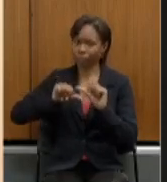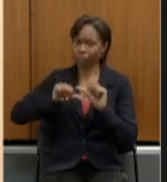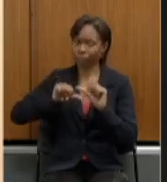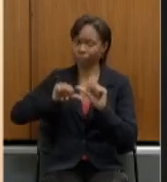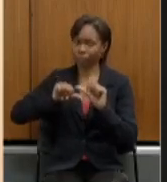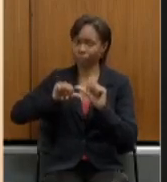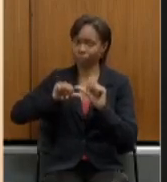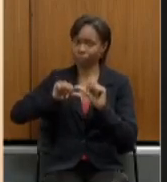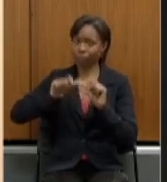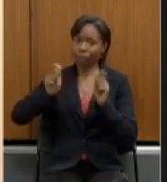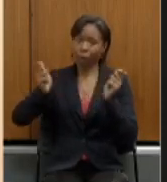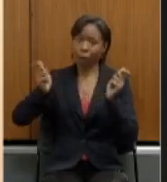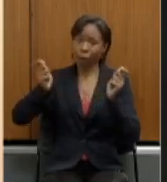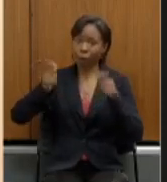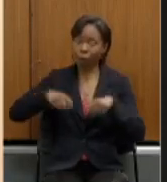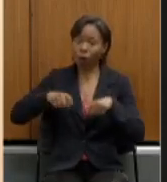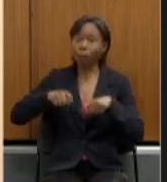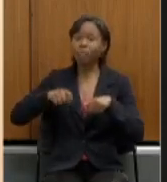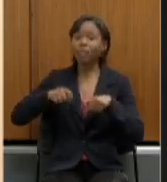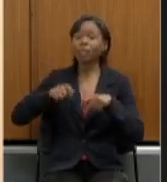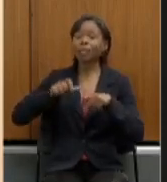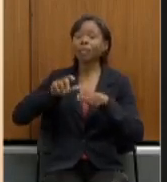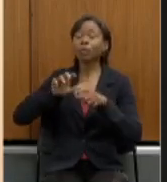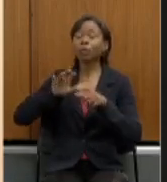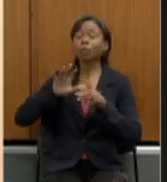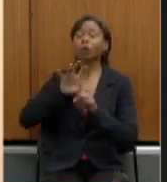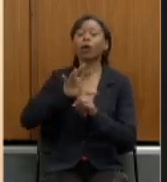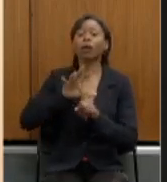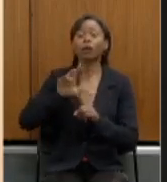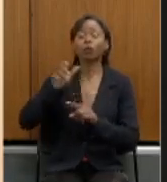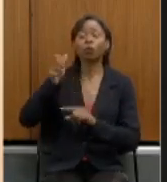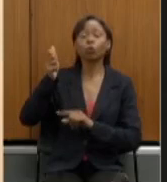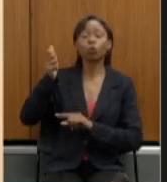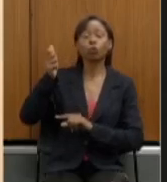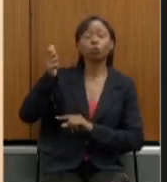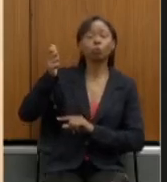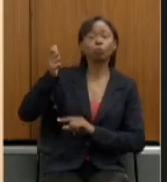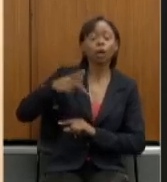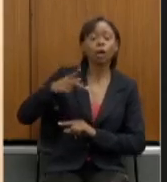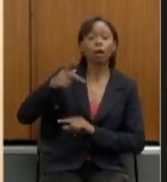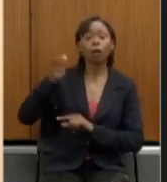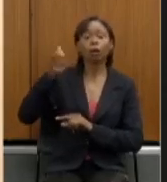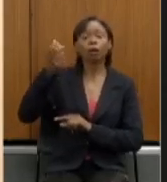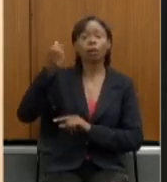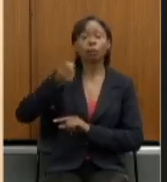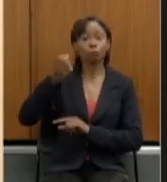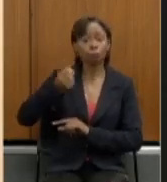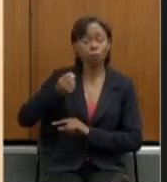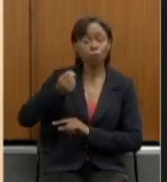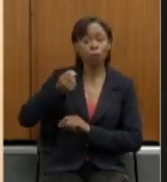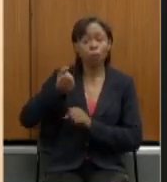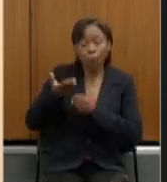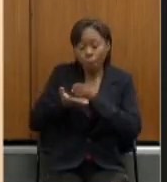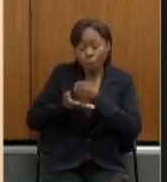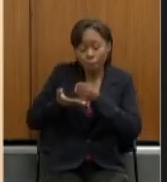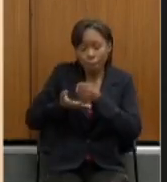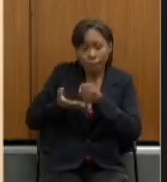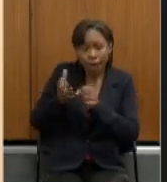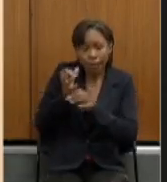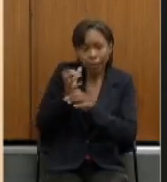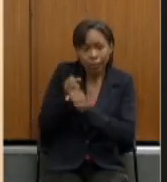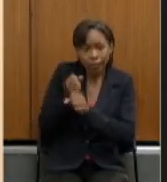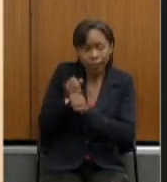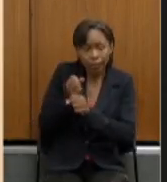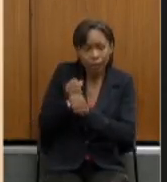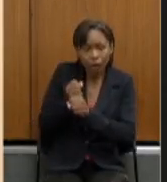com relação aos inativos e aos pensionistas sob uma base de cálculo majorada ou seja